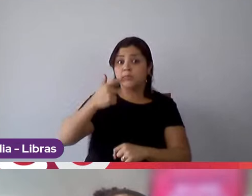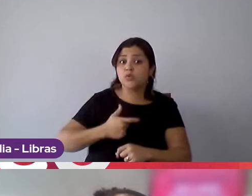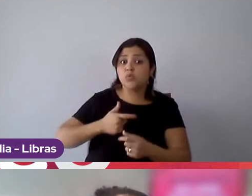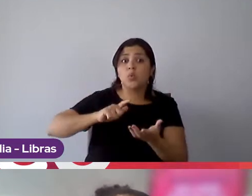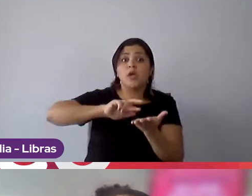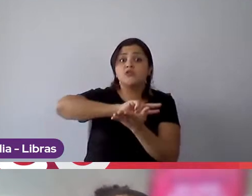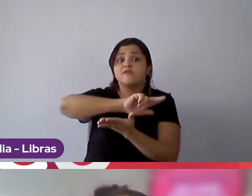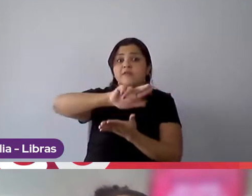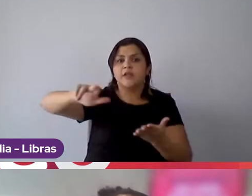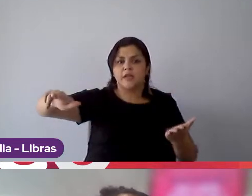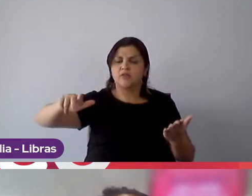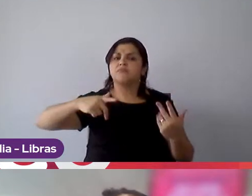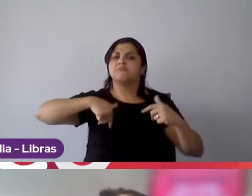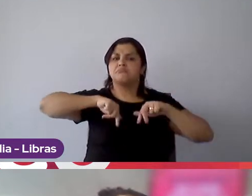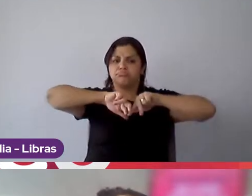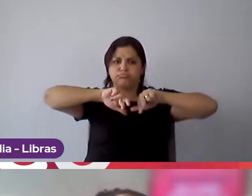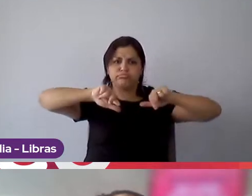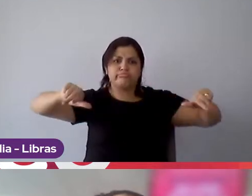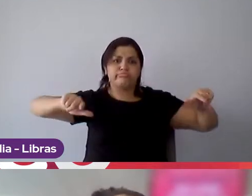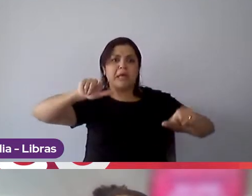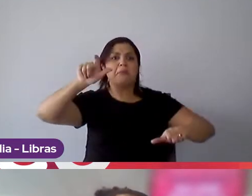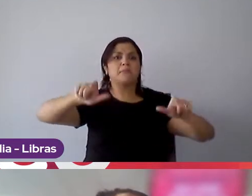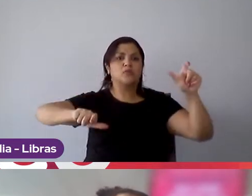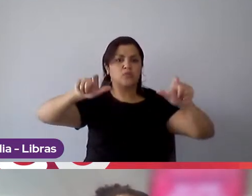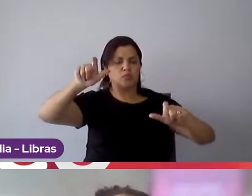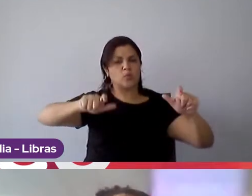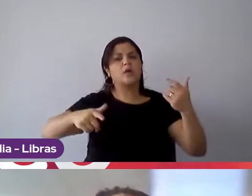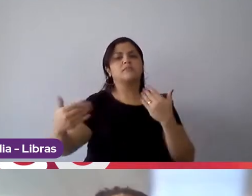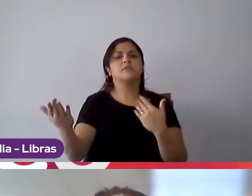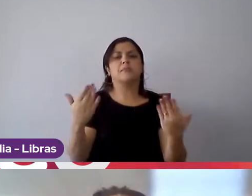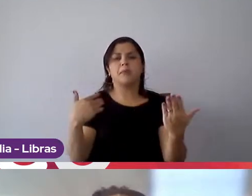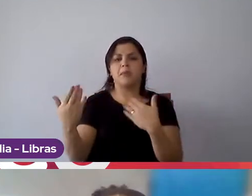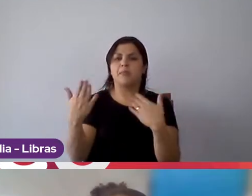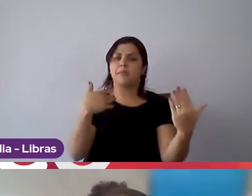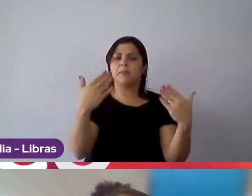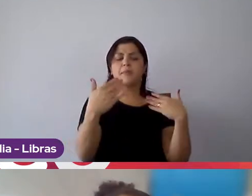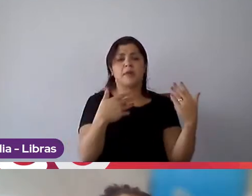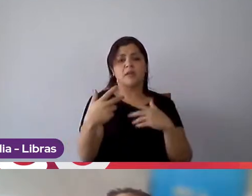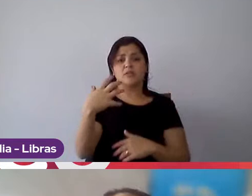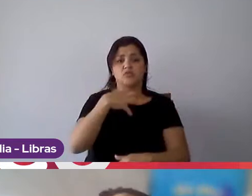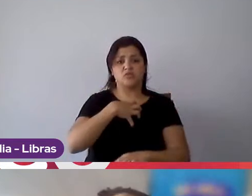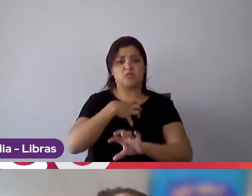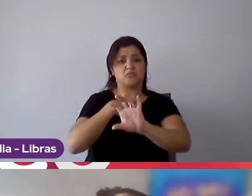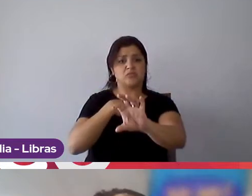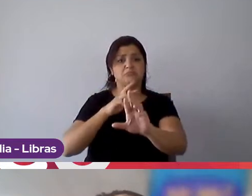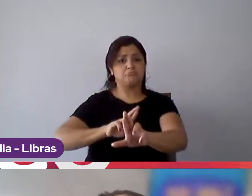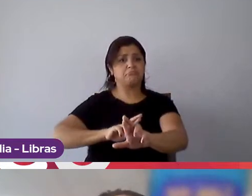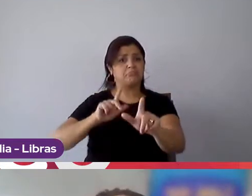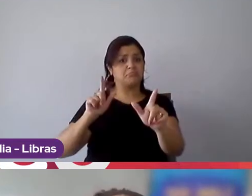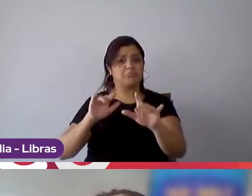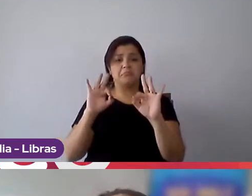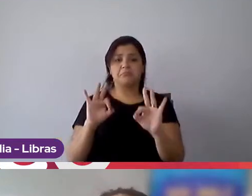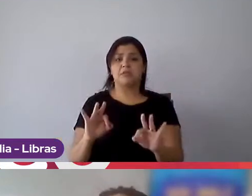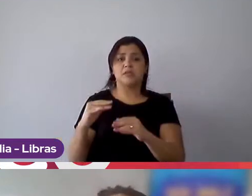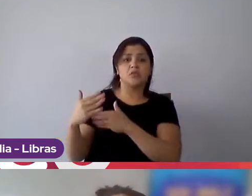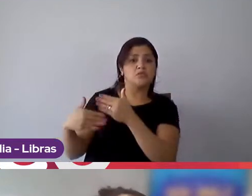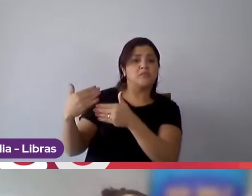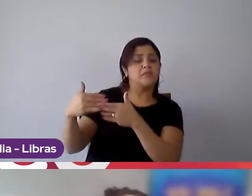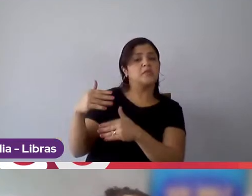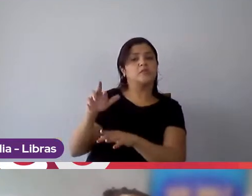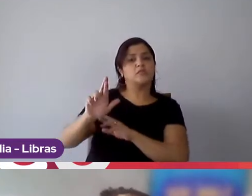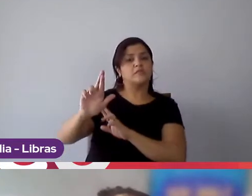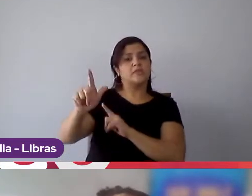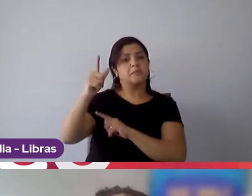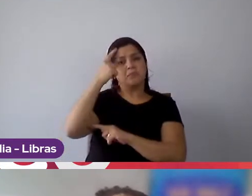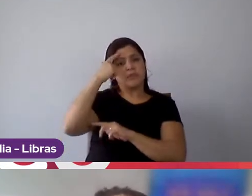diversidade, ela realmente existe, então, nós temos que conversar com pessoas que são diferentes de nós, né, que tiveram um crescimento diferente, que pensam